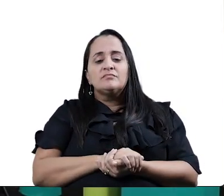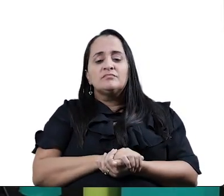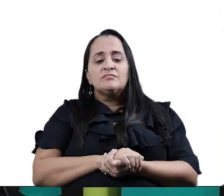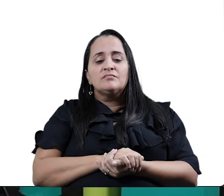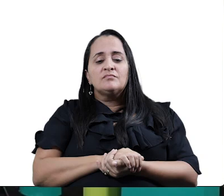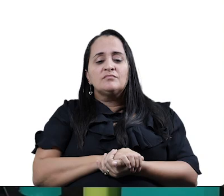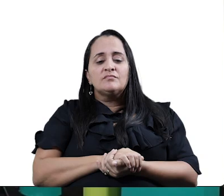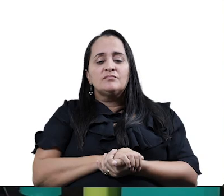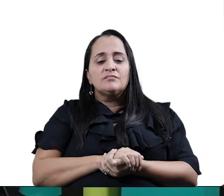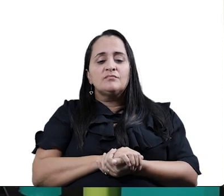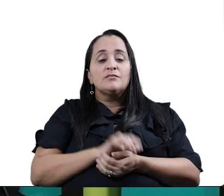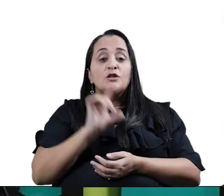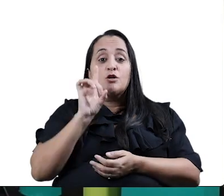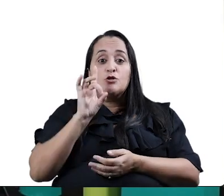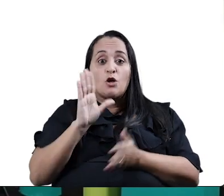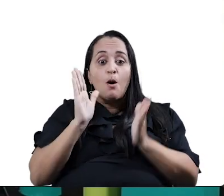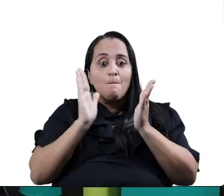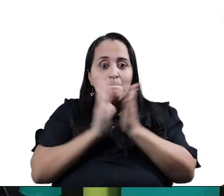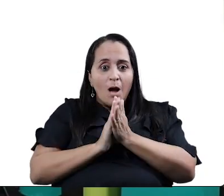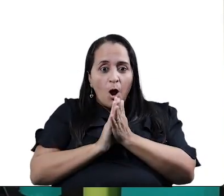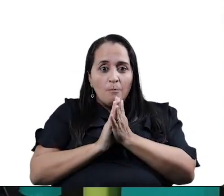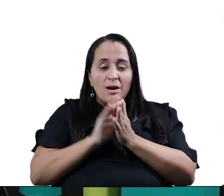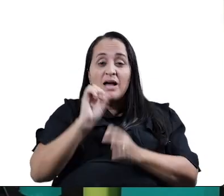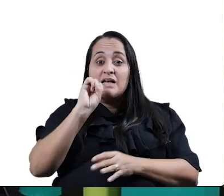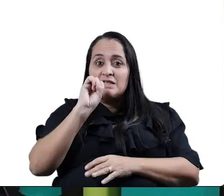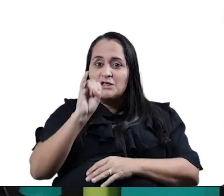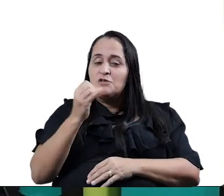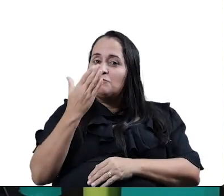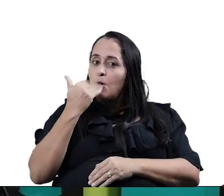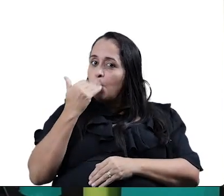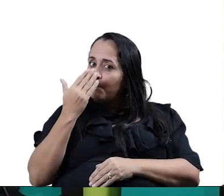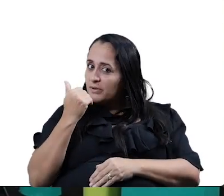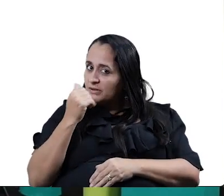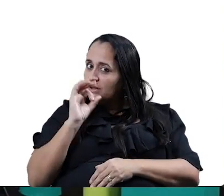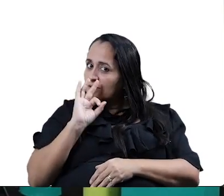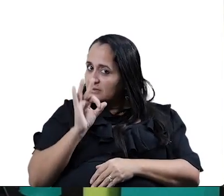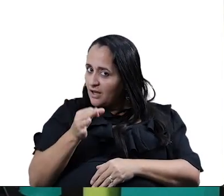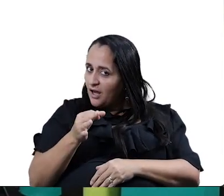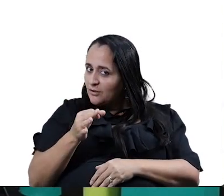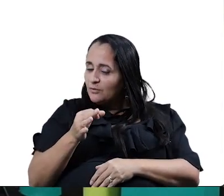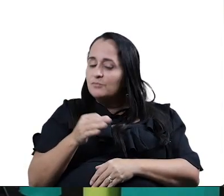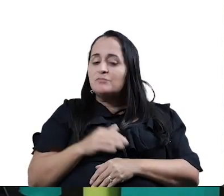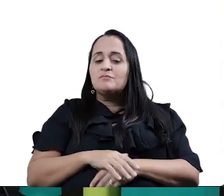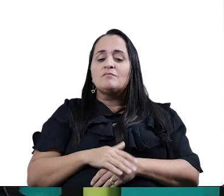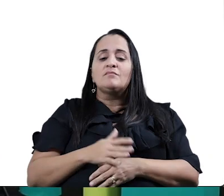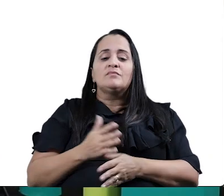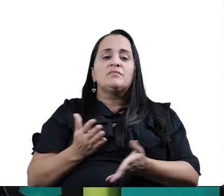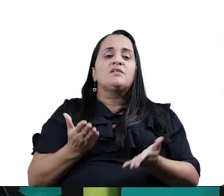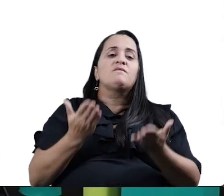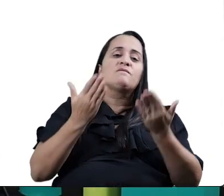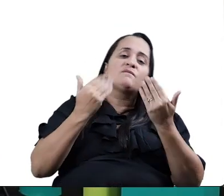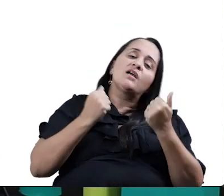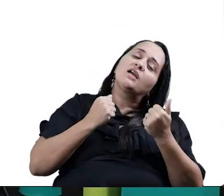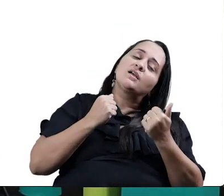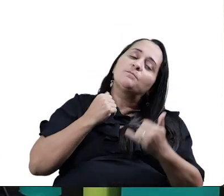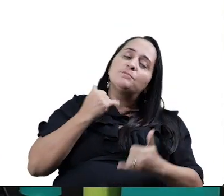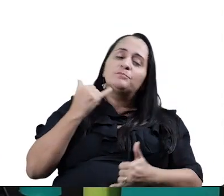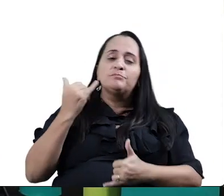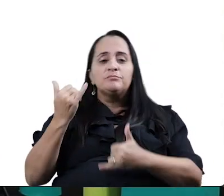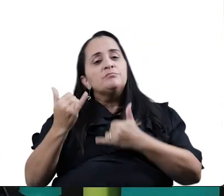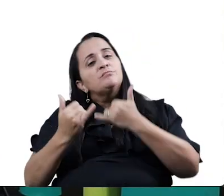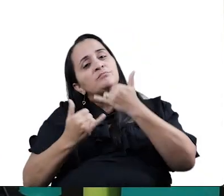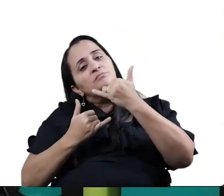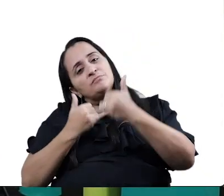Vamos lá? Só pode bater palma quando for comida. Vamos lá? Vamos brincar